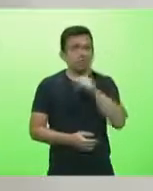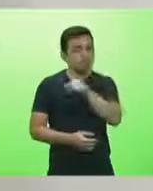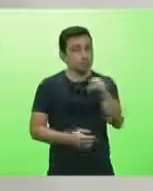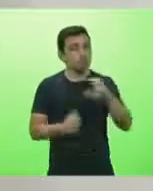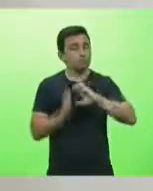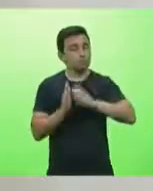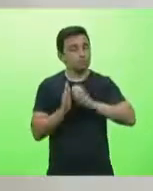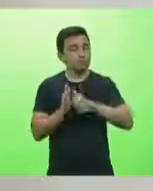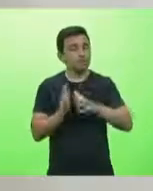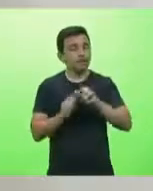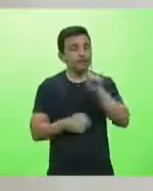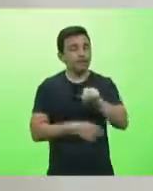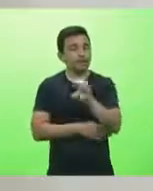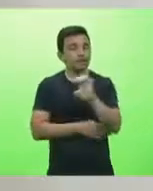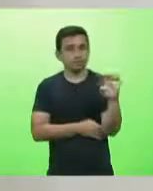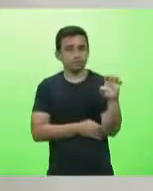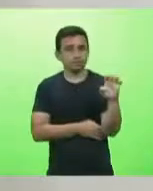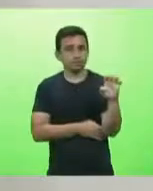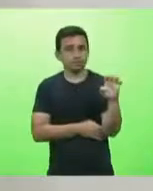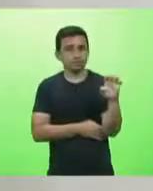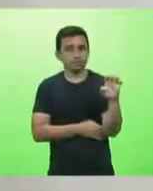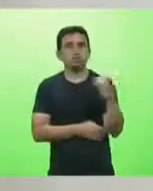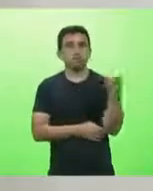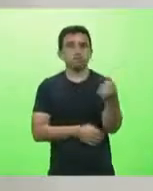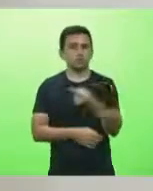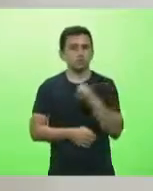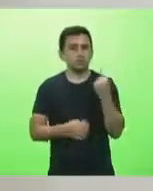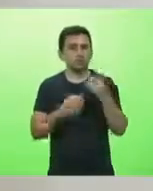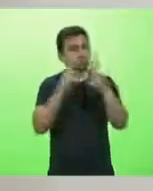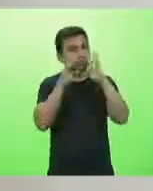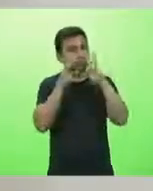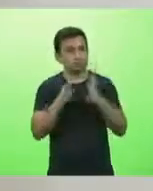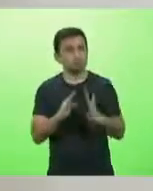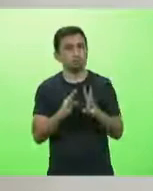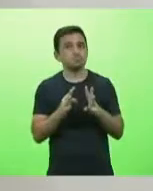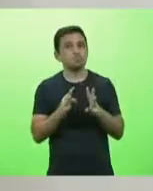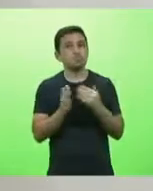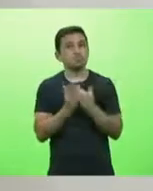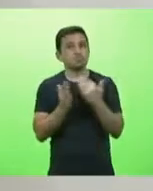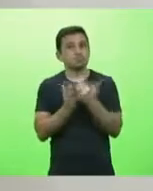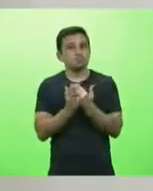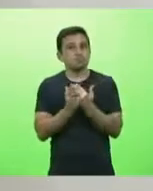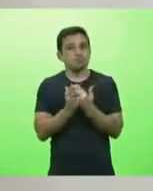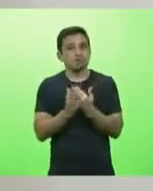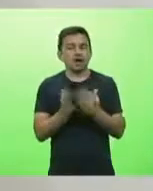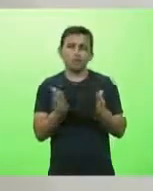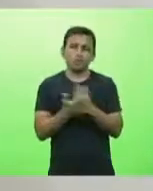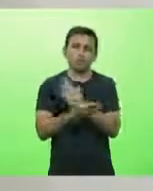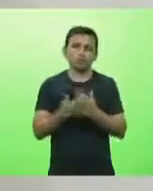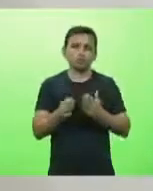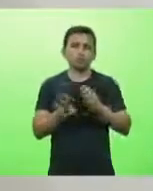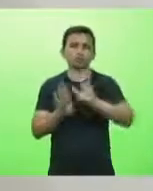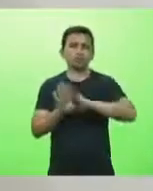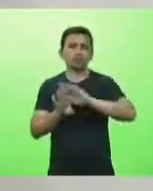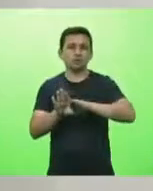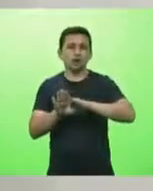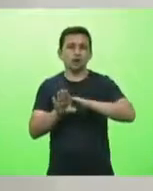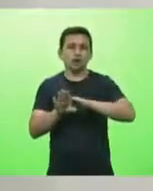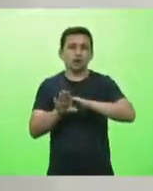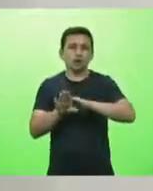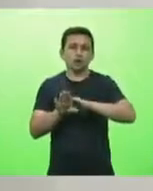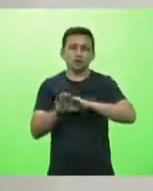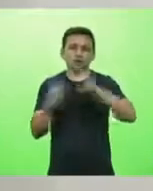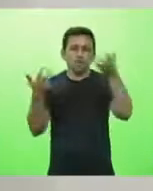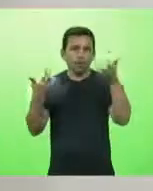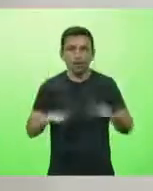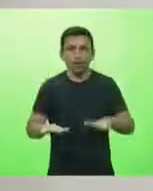de esquerda. Nós ouvimos muitas vezes os partidários e ideólogos de esquerda dizerem que são contra a desigualdade